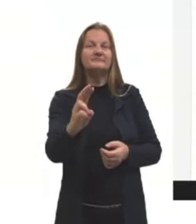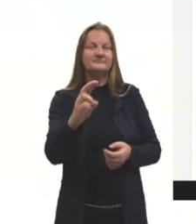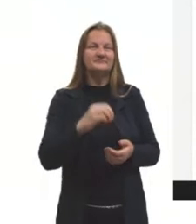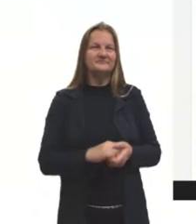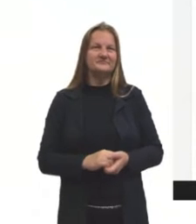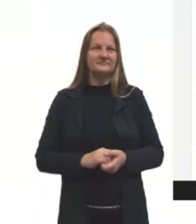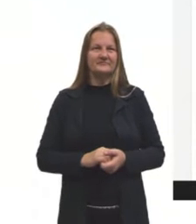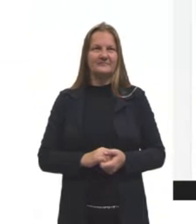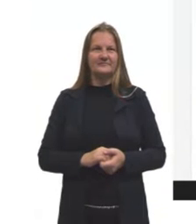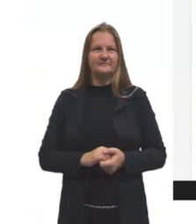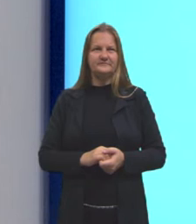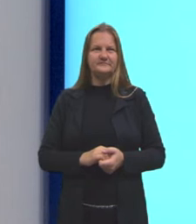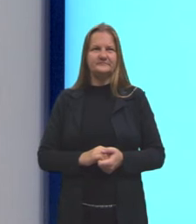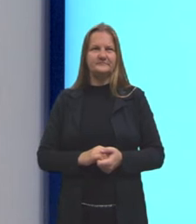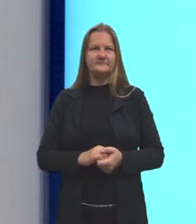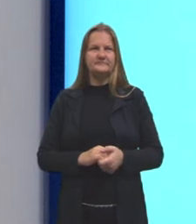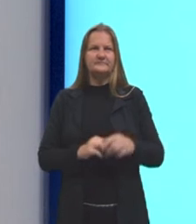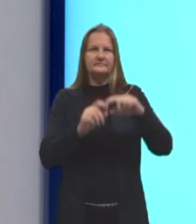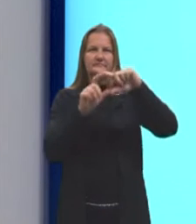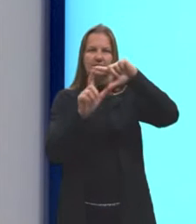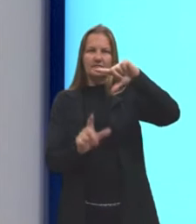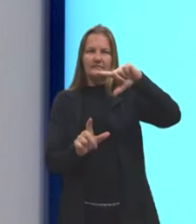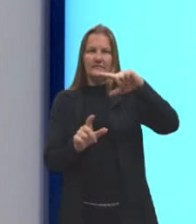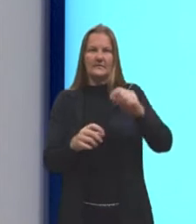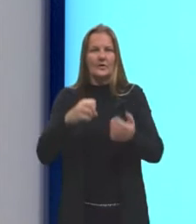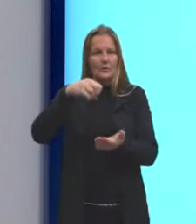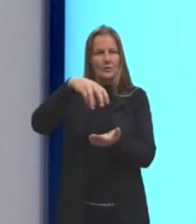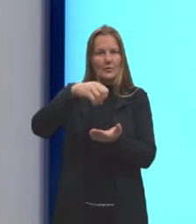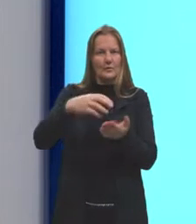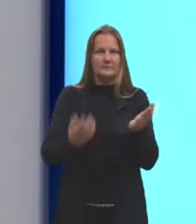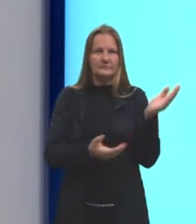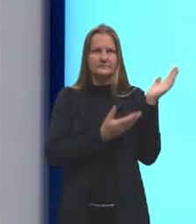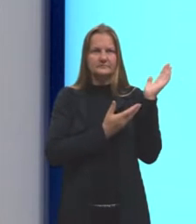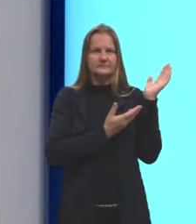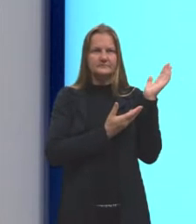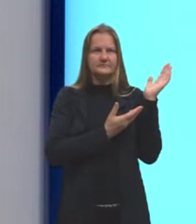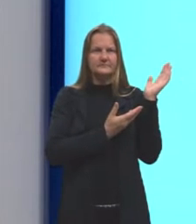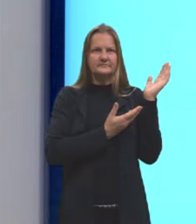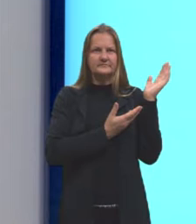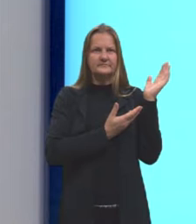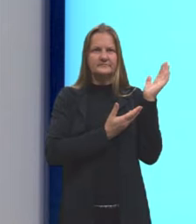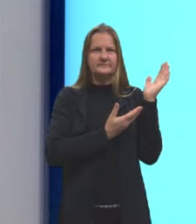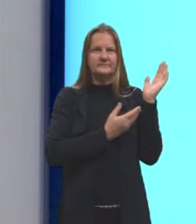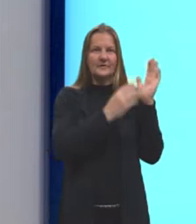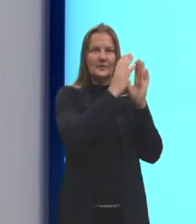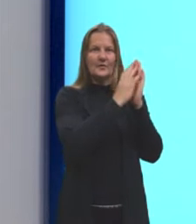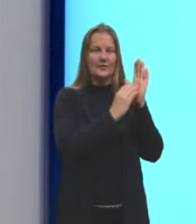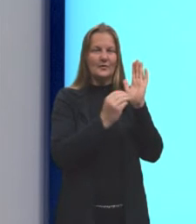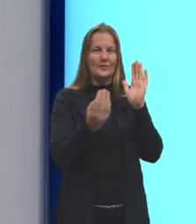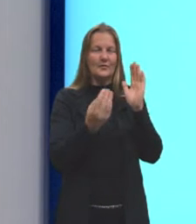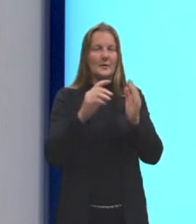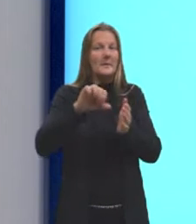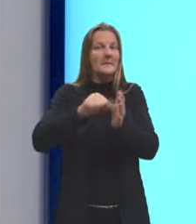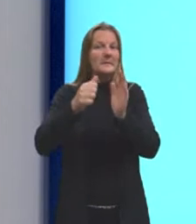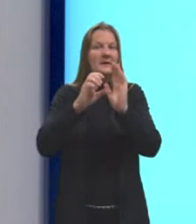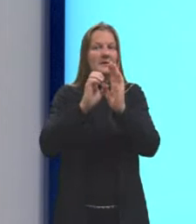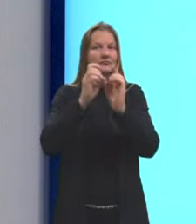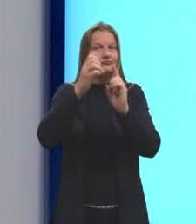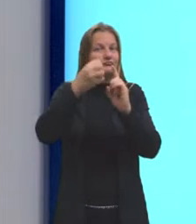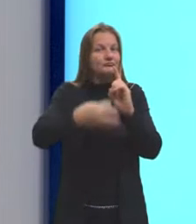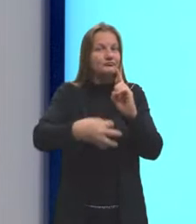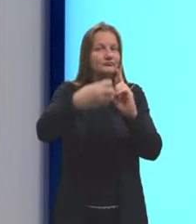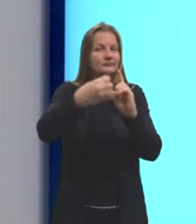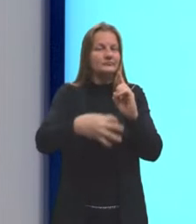nessa página aqui que eu tirei cópia. Que vai nos dizer, por exemplo, ali numa primeira definição, que